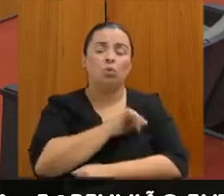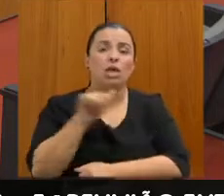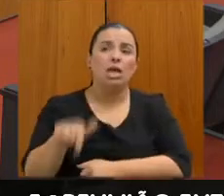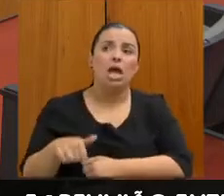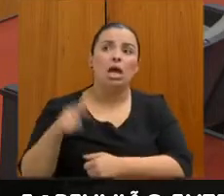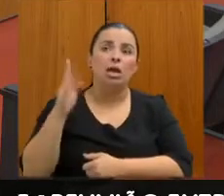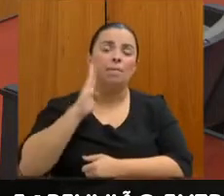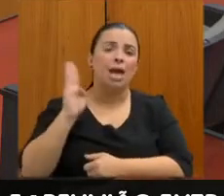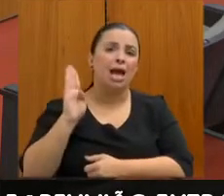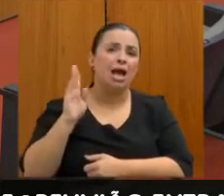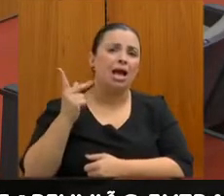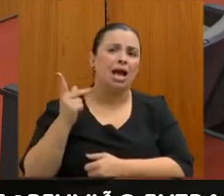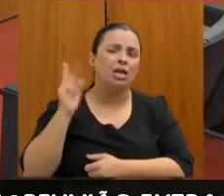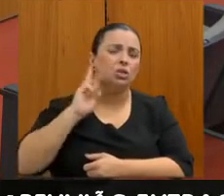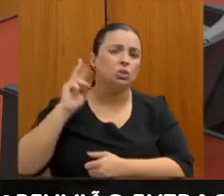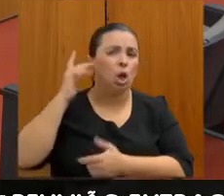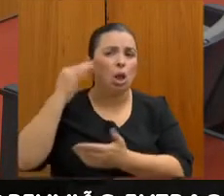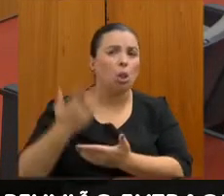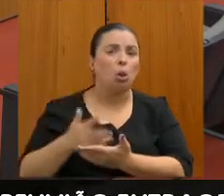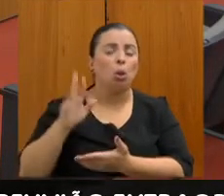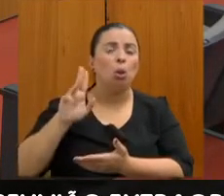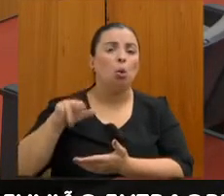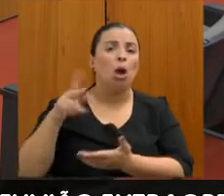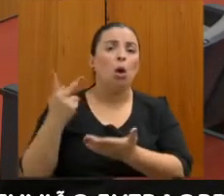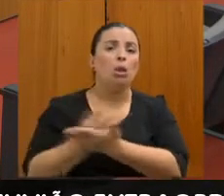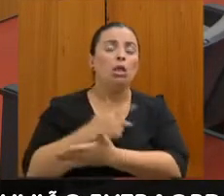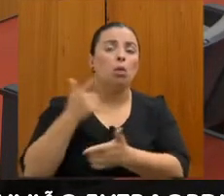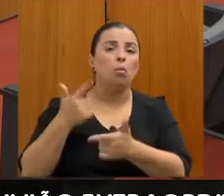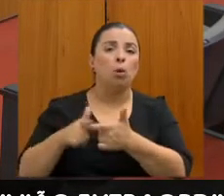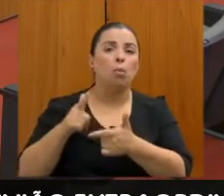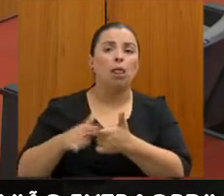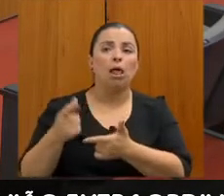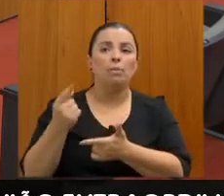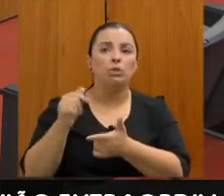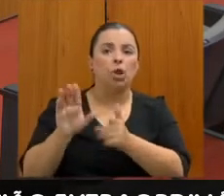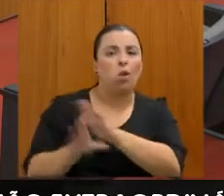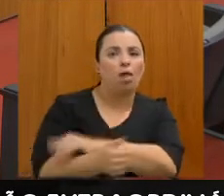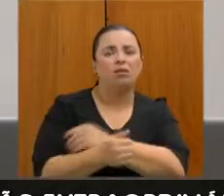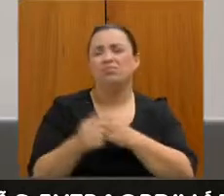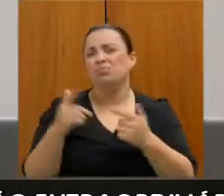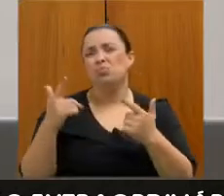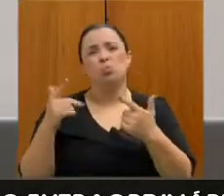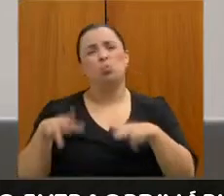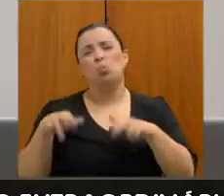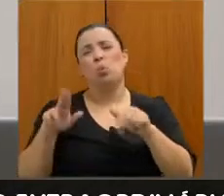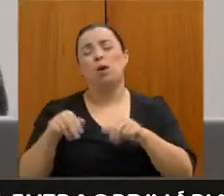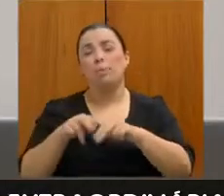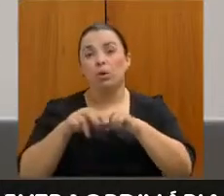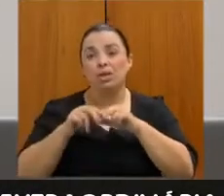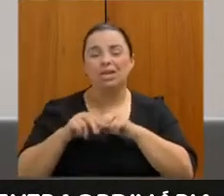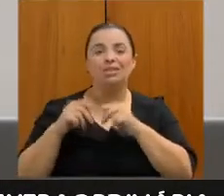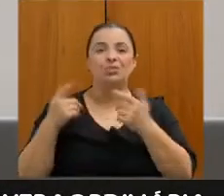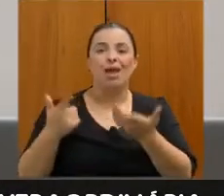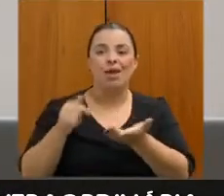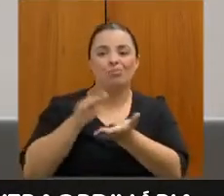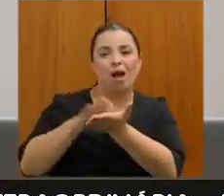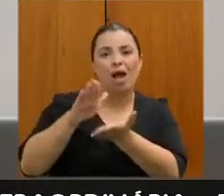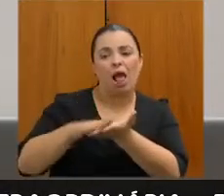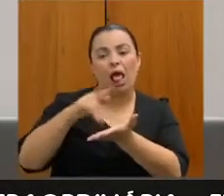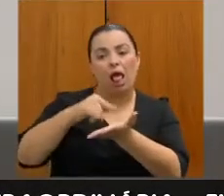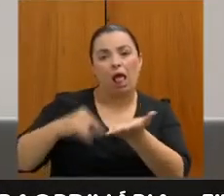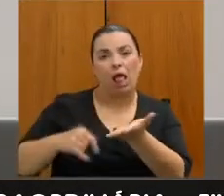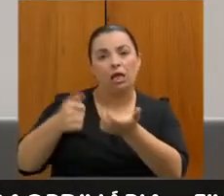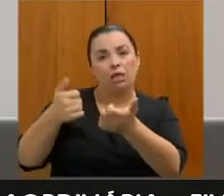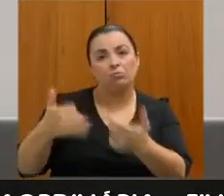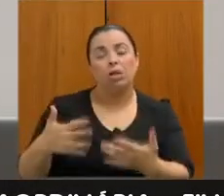tivemos nenhum problema de desvio nenhum devido à transparência. Então, isso que eu levei desde o ano retrasado ao nosso